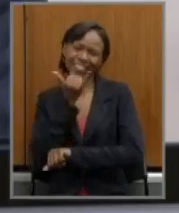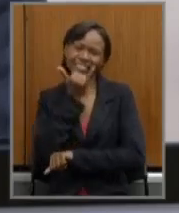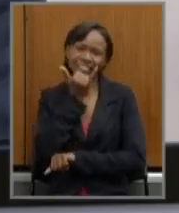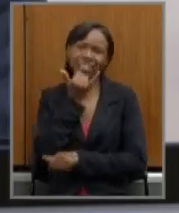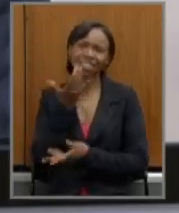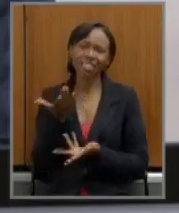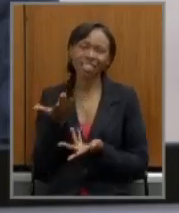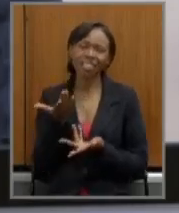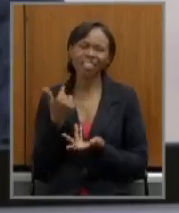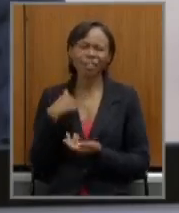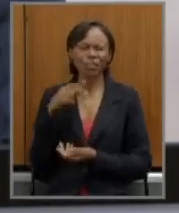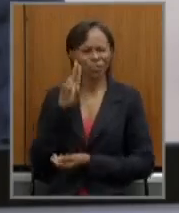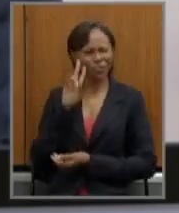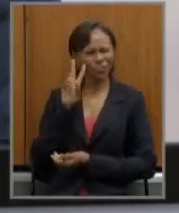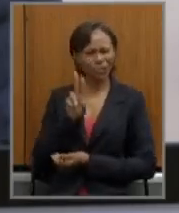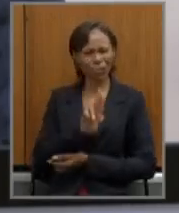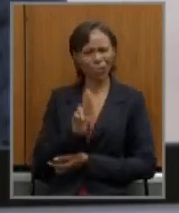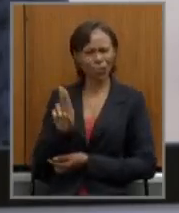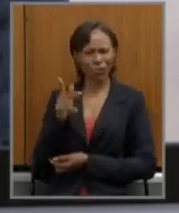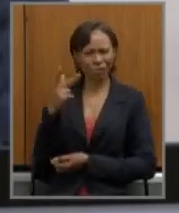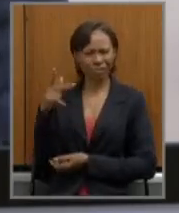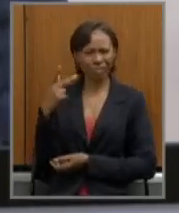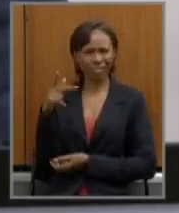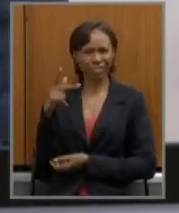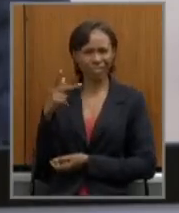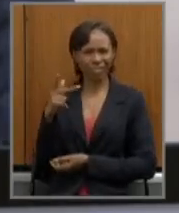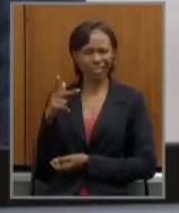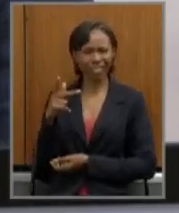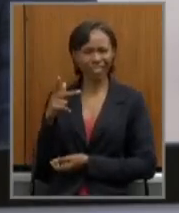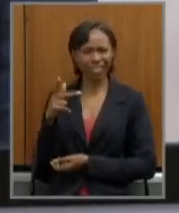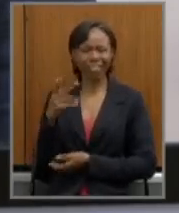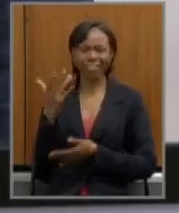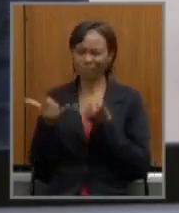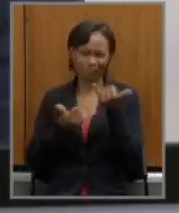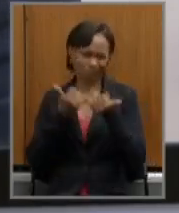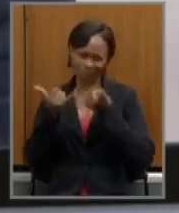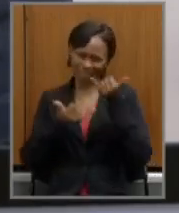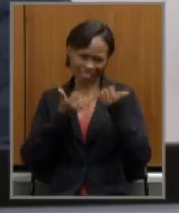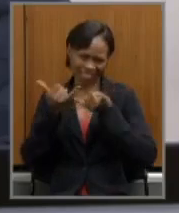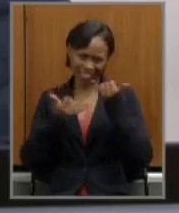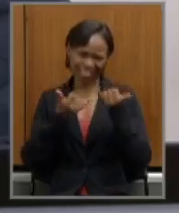eu ouvi o nobre deputado apenas brincando com o colega aqui para a gente se contrair um pouco